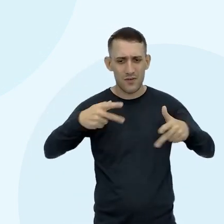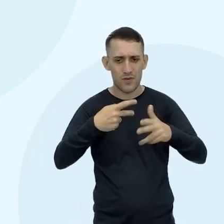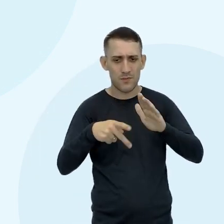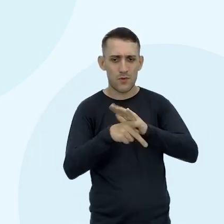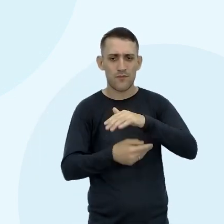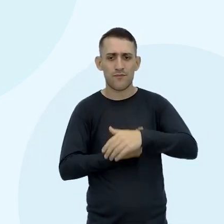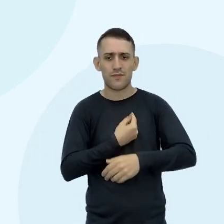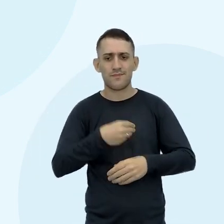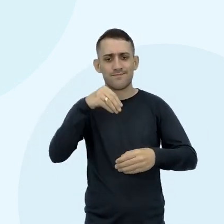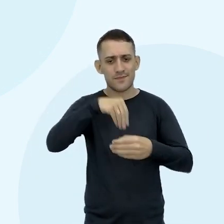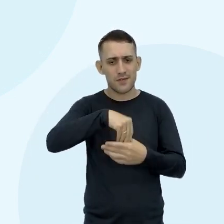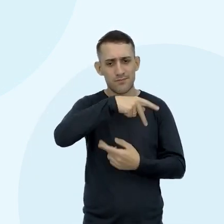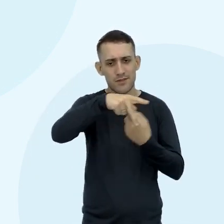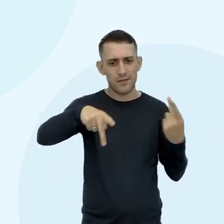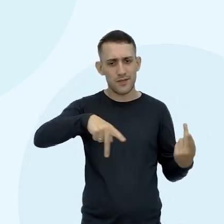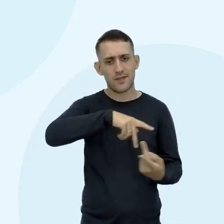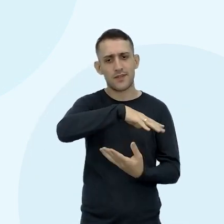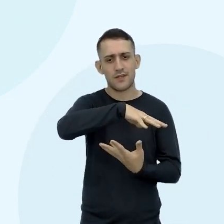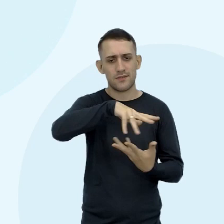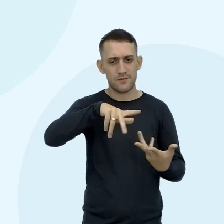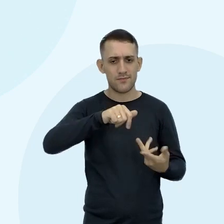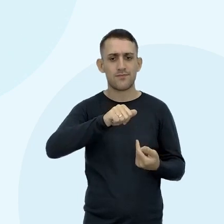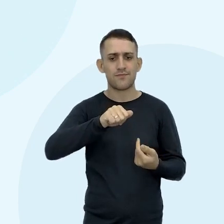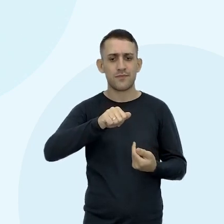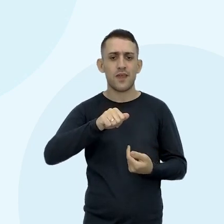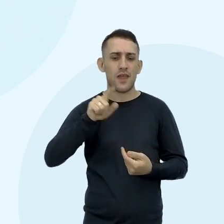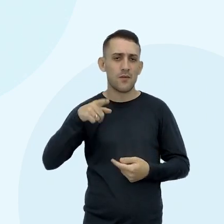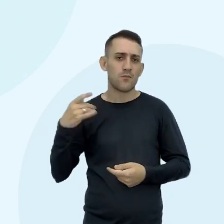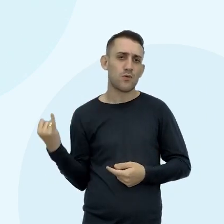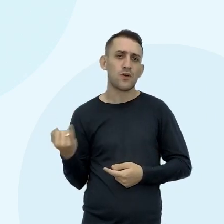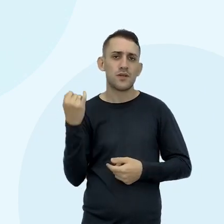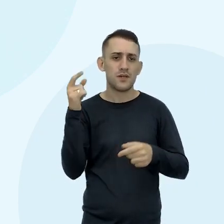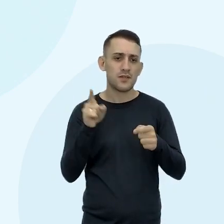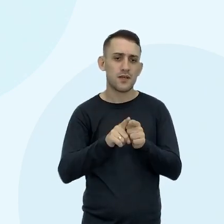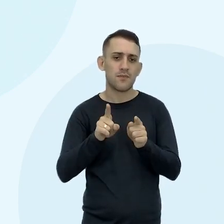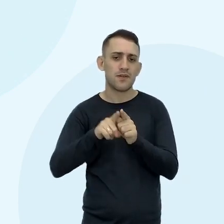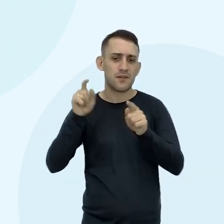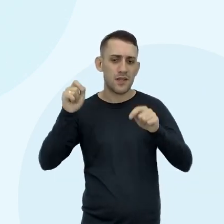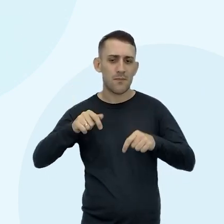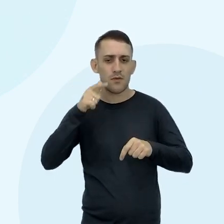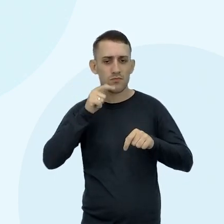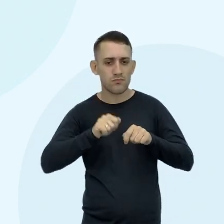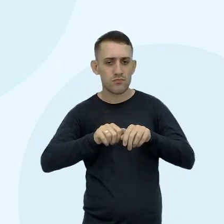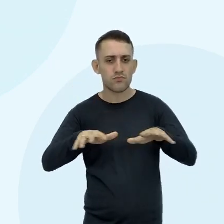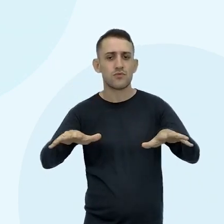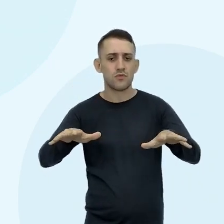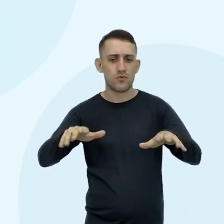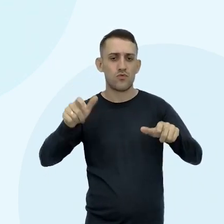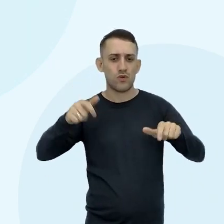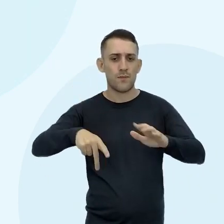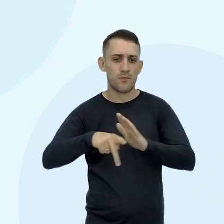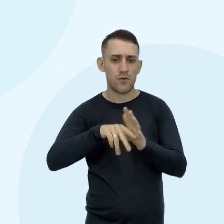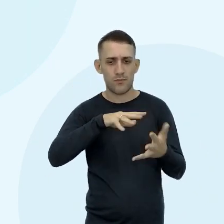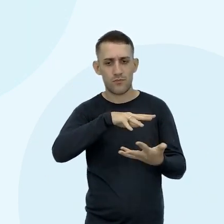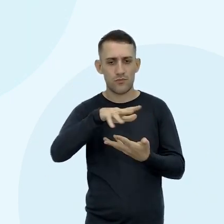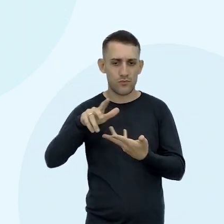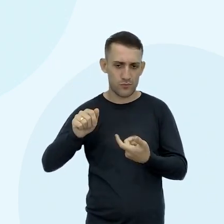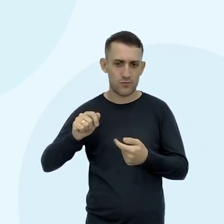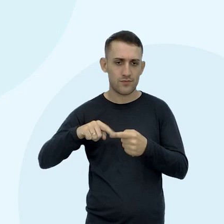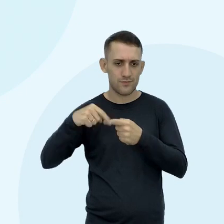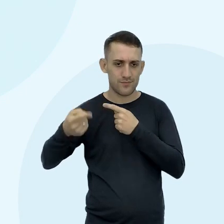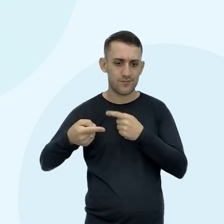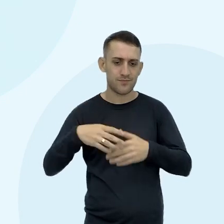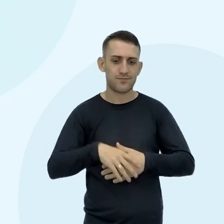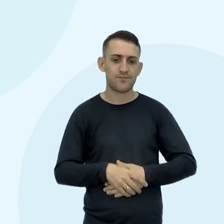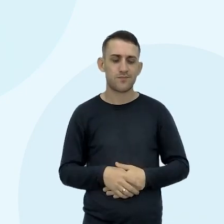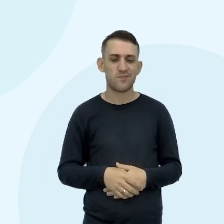No planeta Terra Foi primordial A fotossíntese Principalmente Para a colonização Do ambiente terrestre Posteriormente